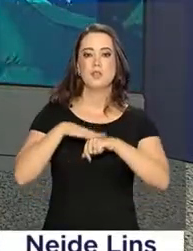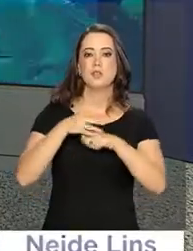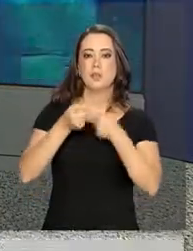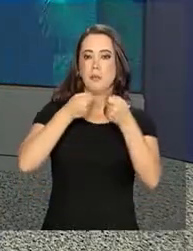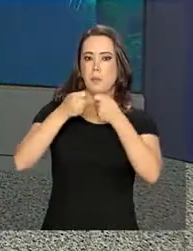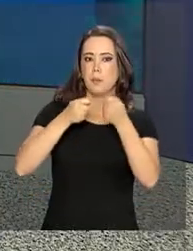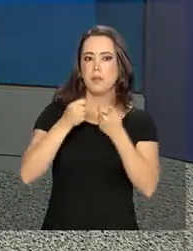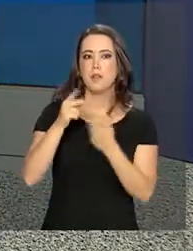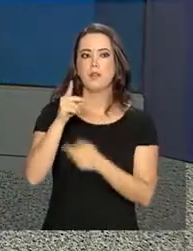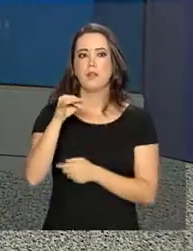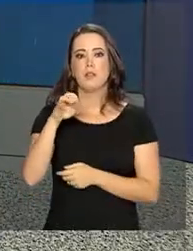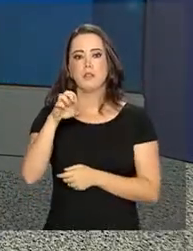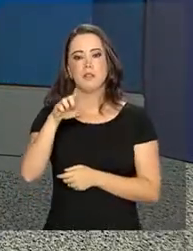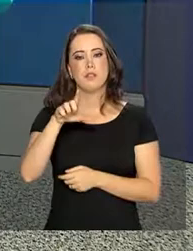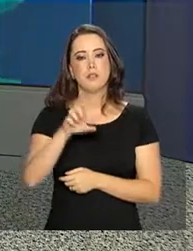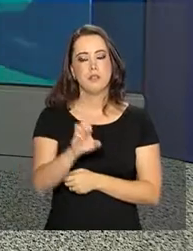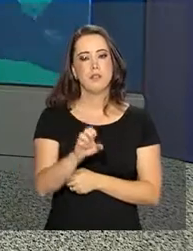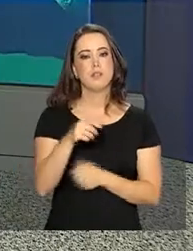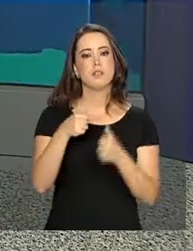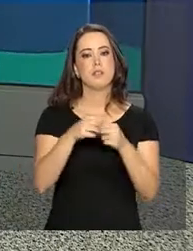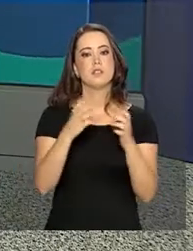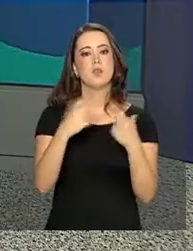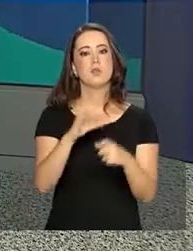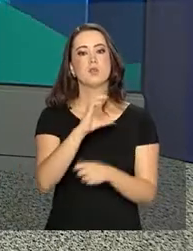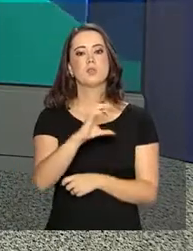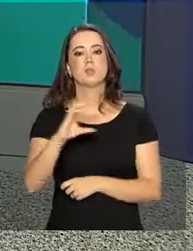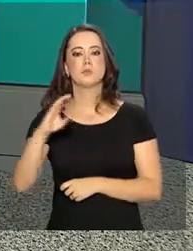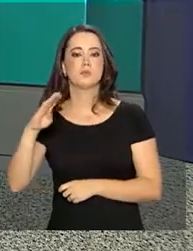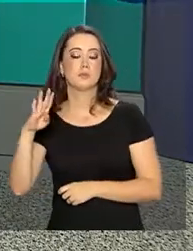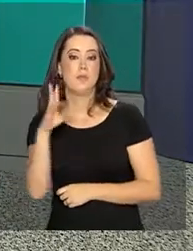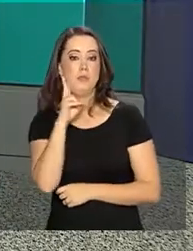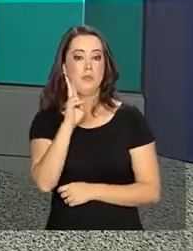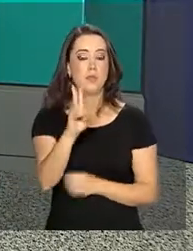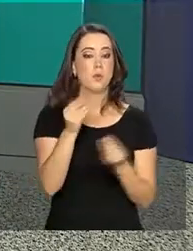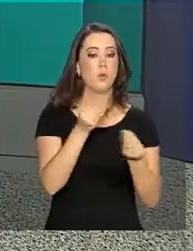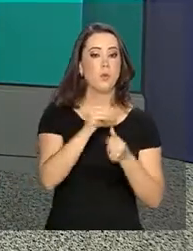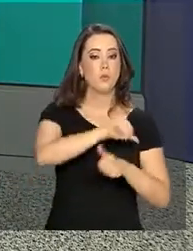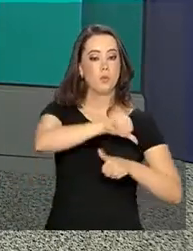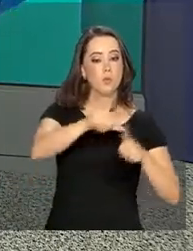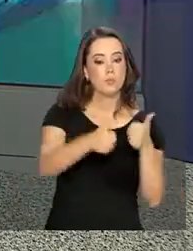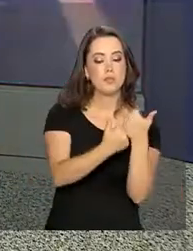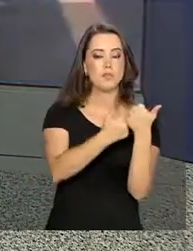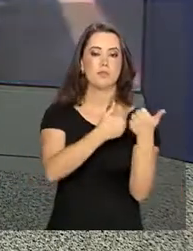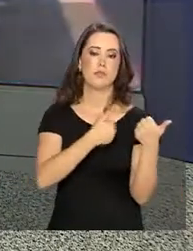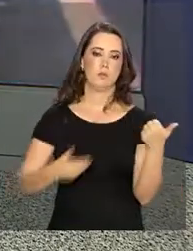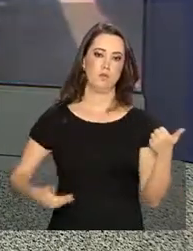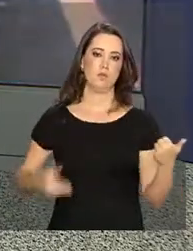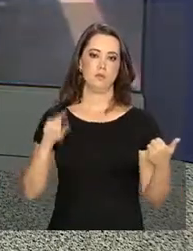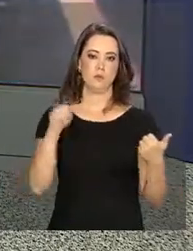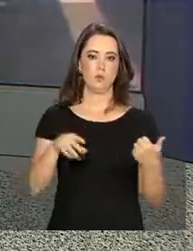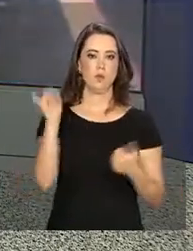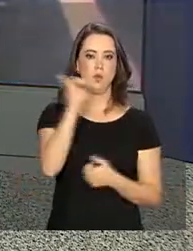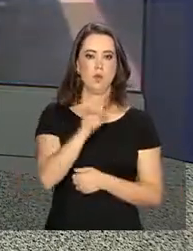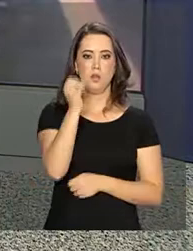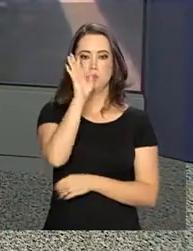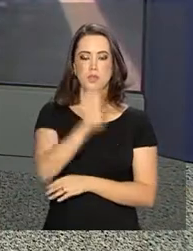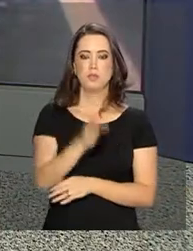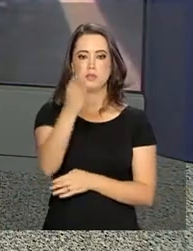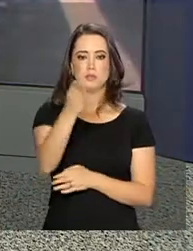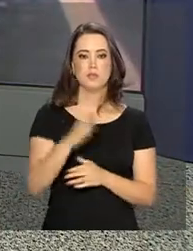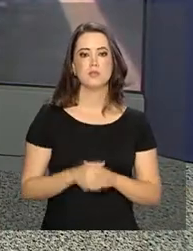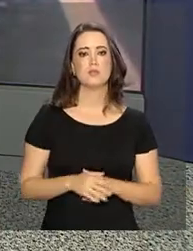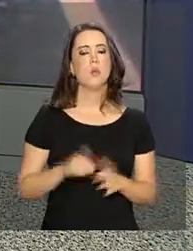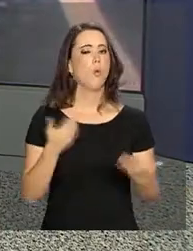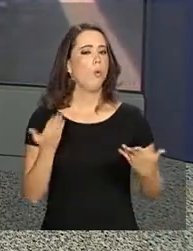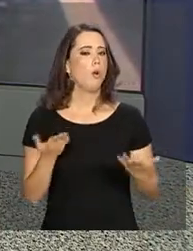Popov, que está no Centro Cultural do Banco do Brasil, acompanhando a agenda do governo de transição. Olá, Dani. Boa tarde para